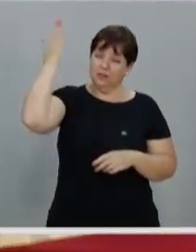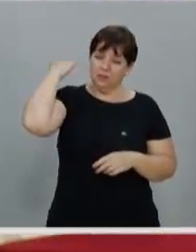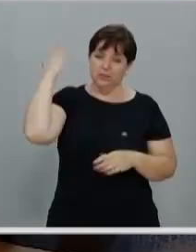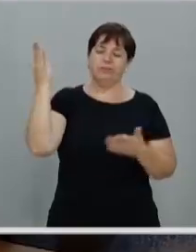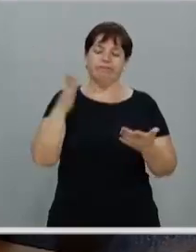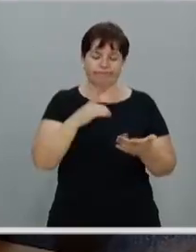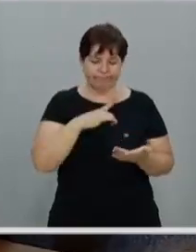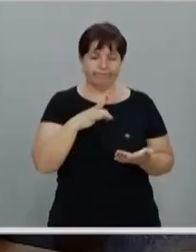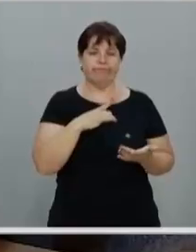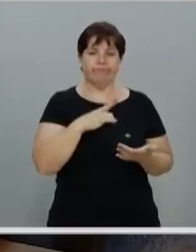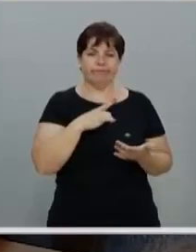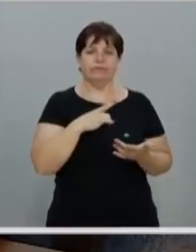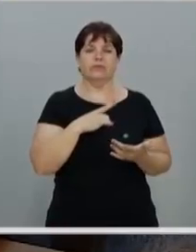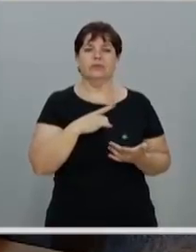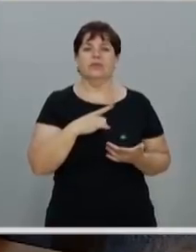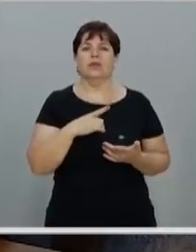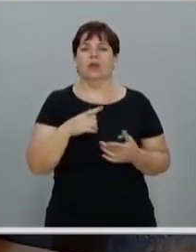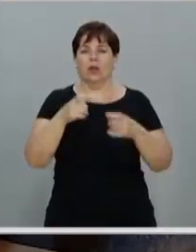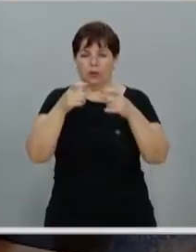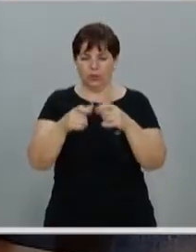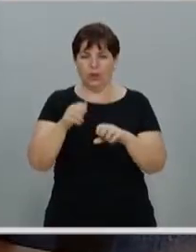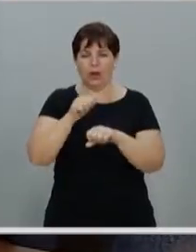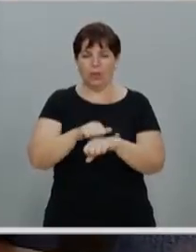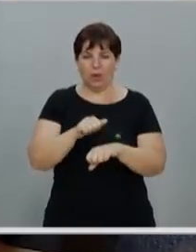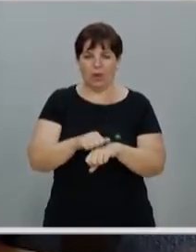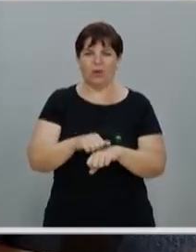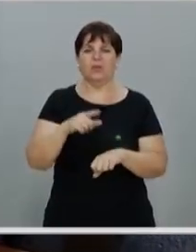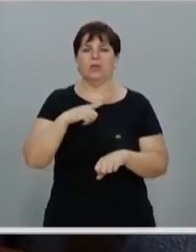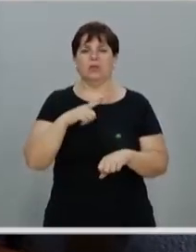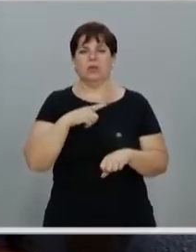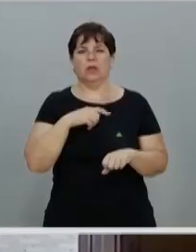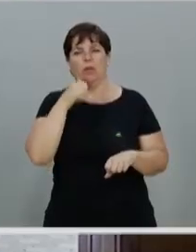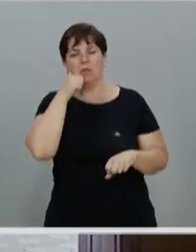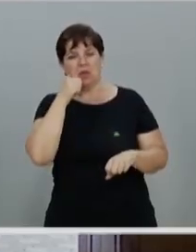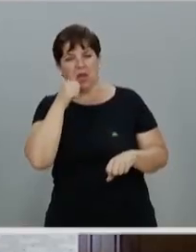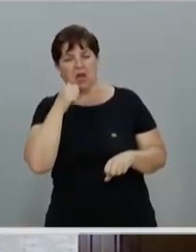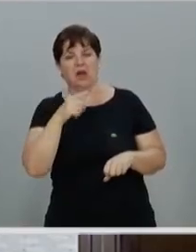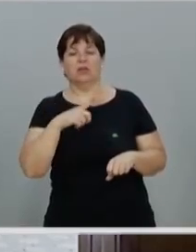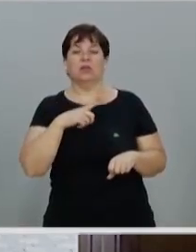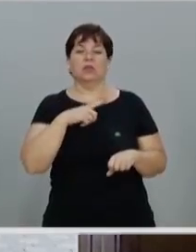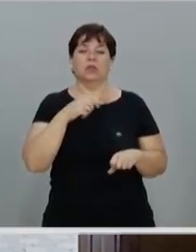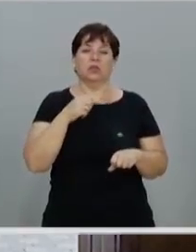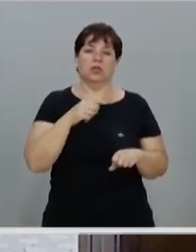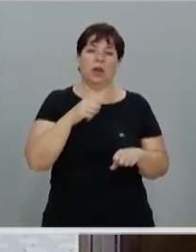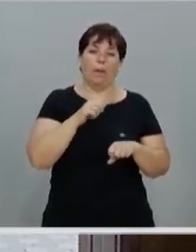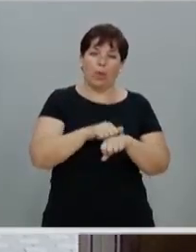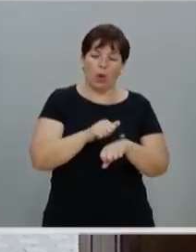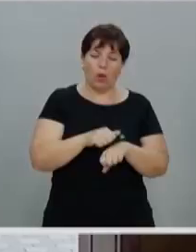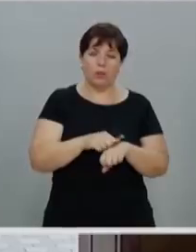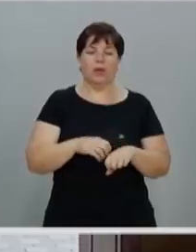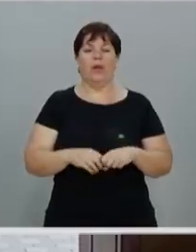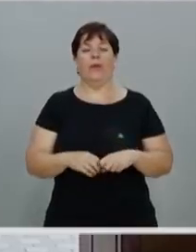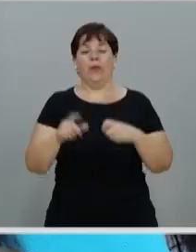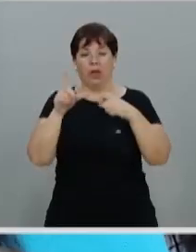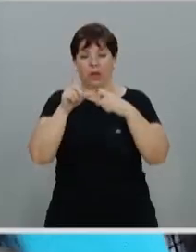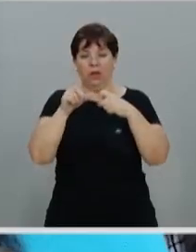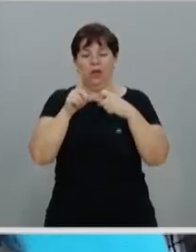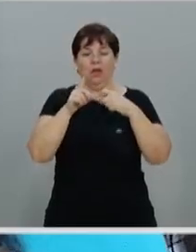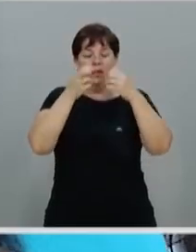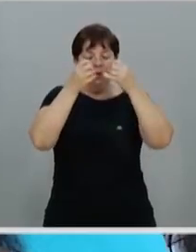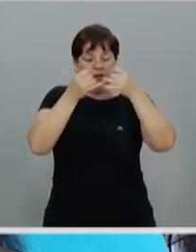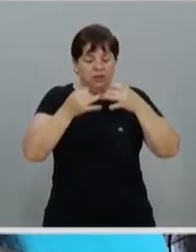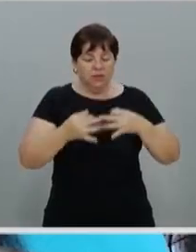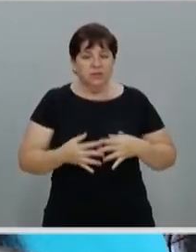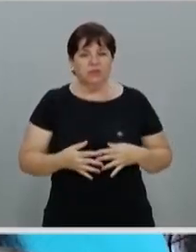existenciais, onde estavam presentes os pobres e as mulheres. E Lucas narra, portanto, então, uma